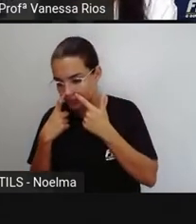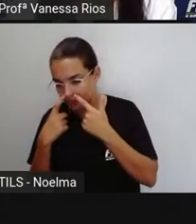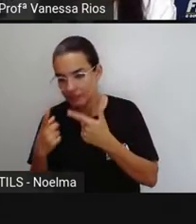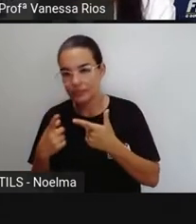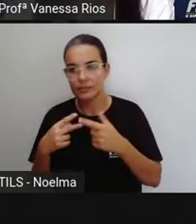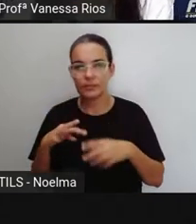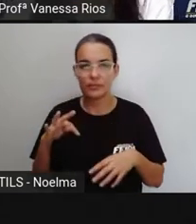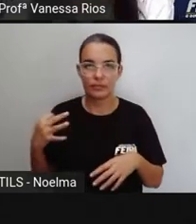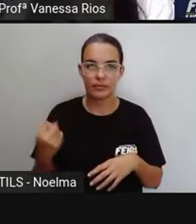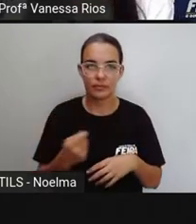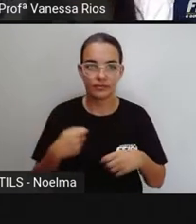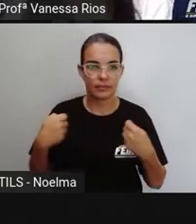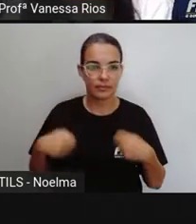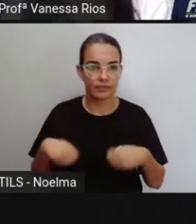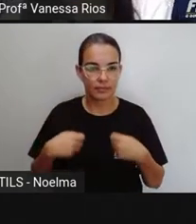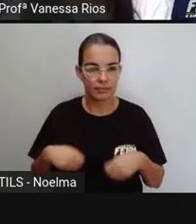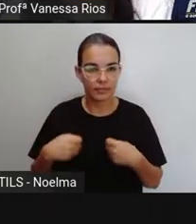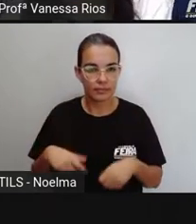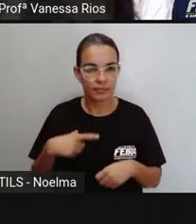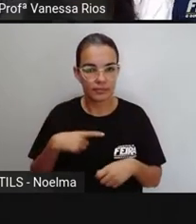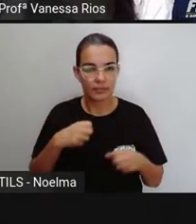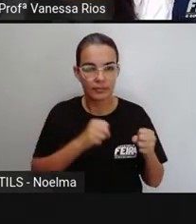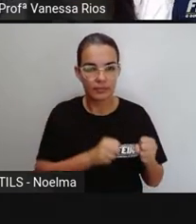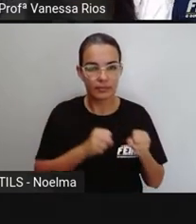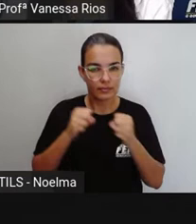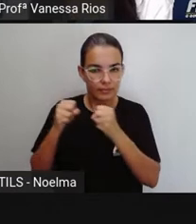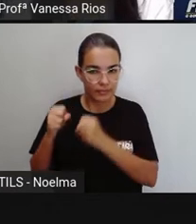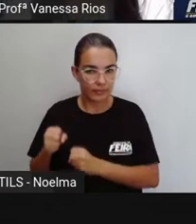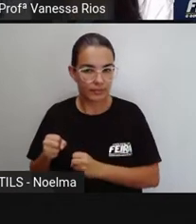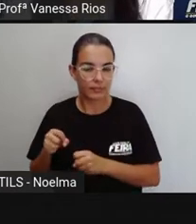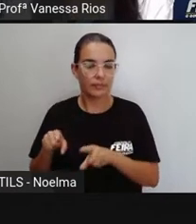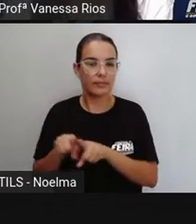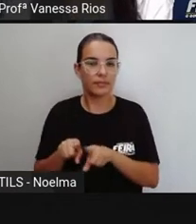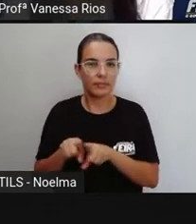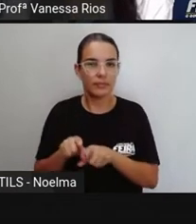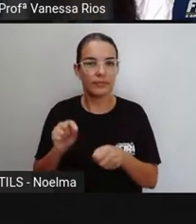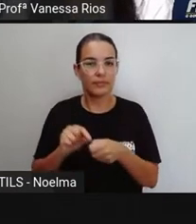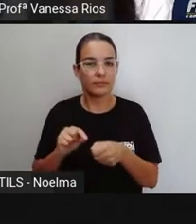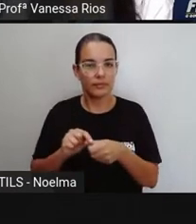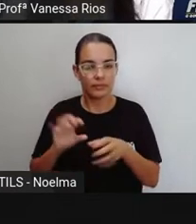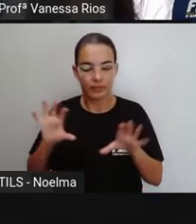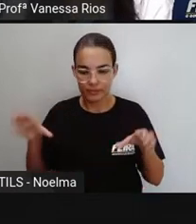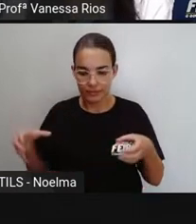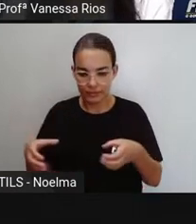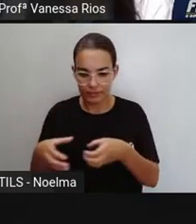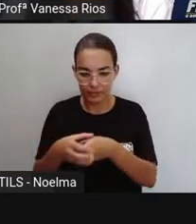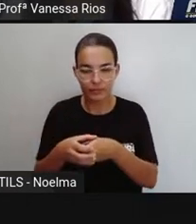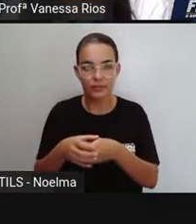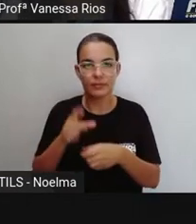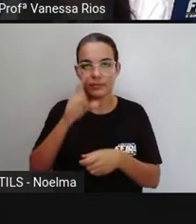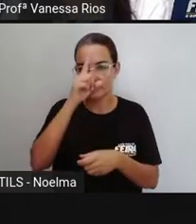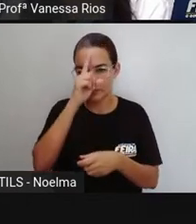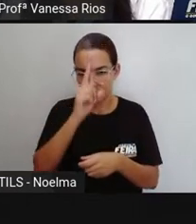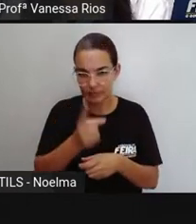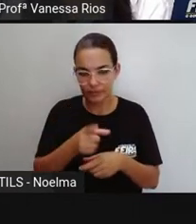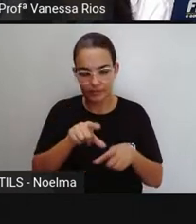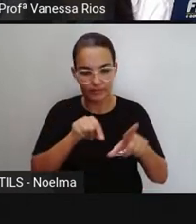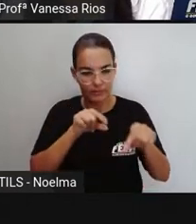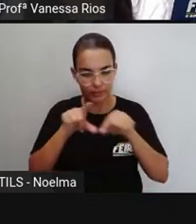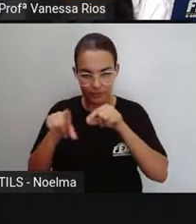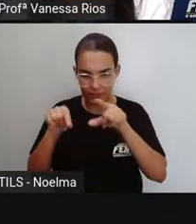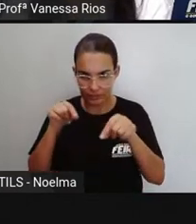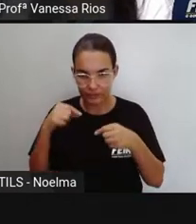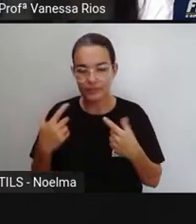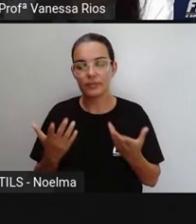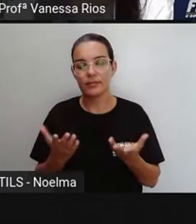necessidades e exercemos esse poder de também fazermos parte aí das decisões tomadas num determinado